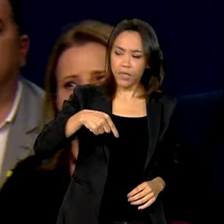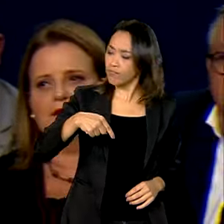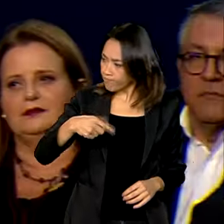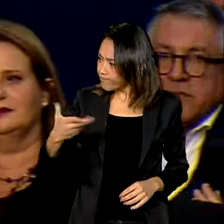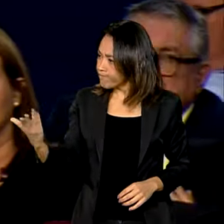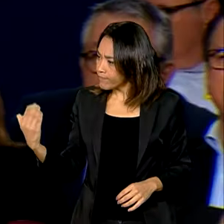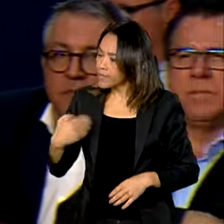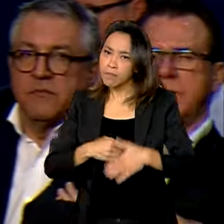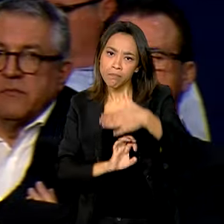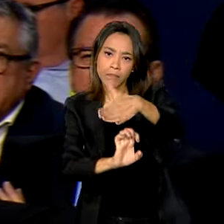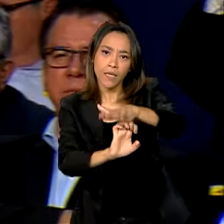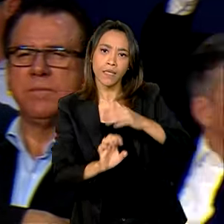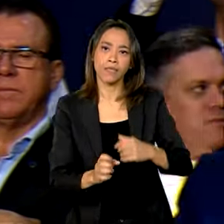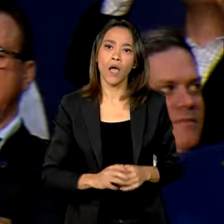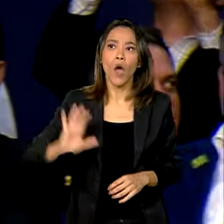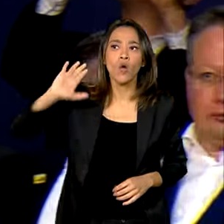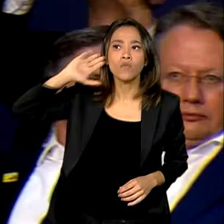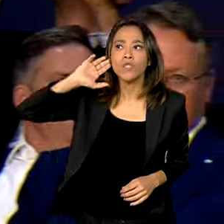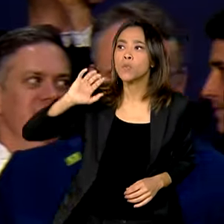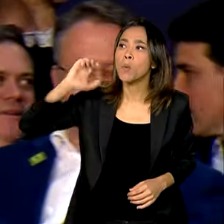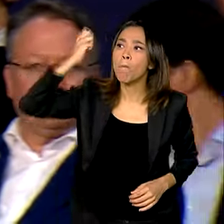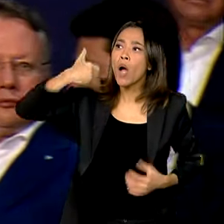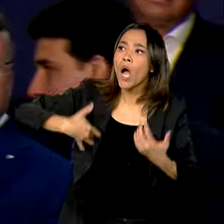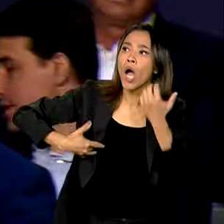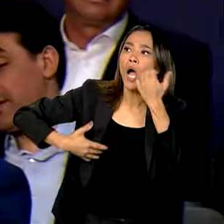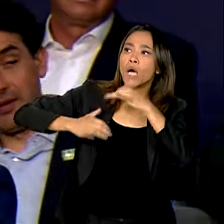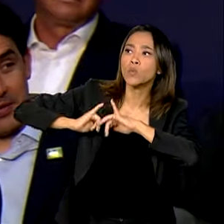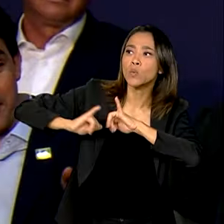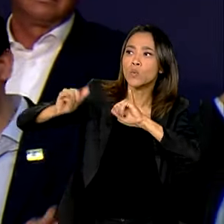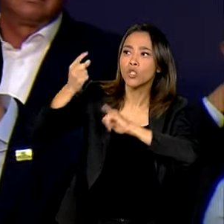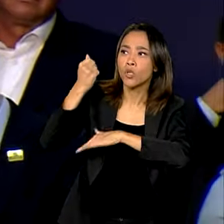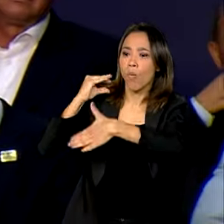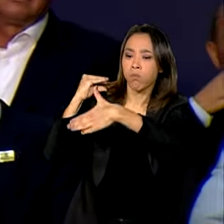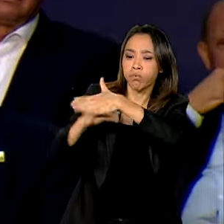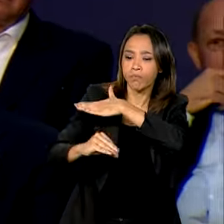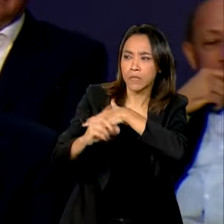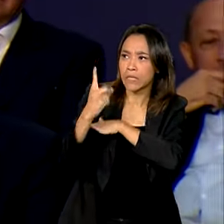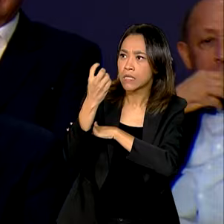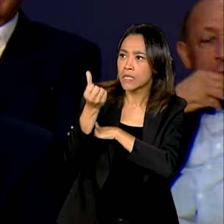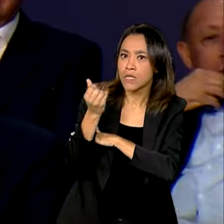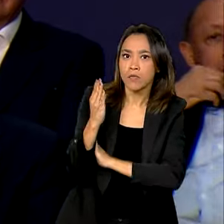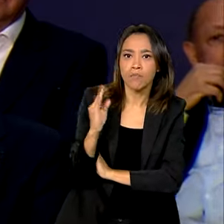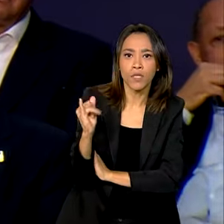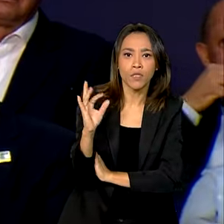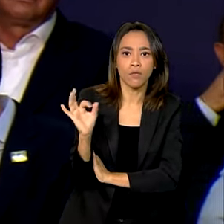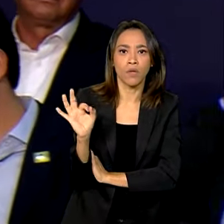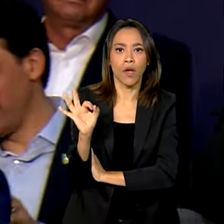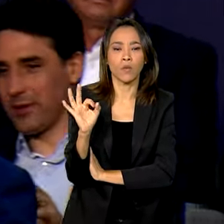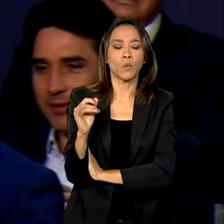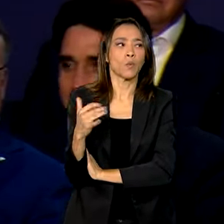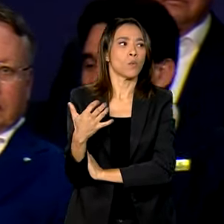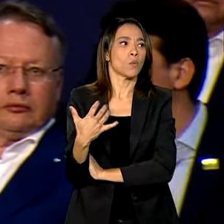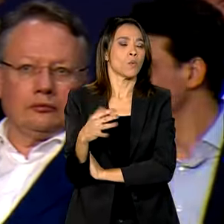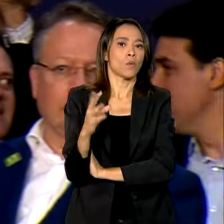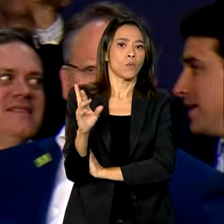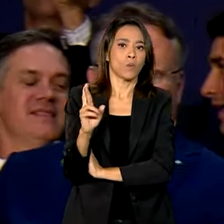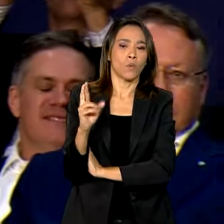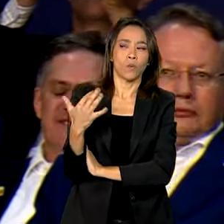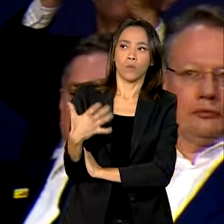ouvir o anúncio de um investimento de 16 bilhões de reais até